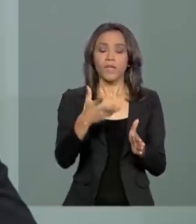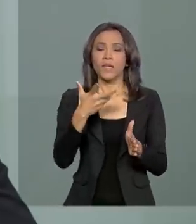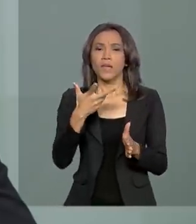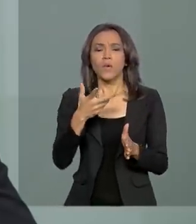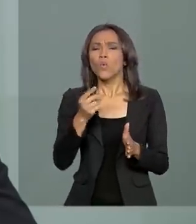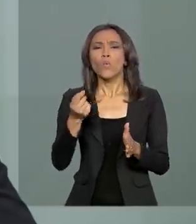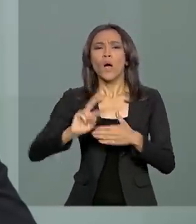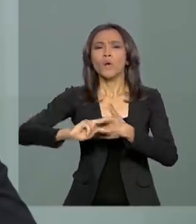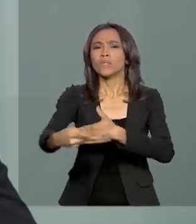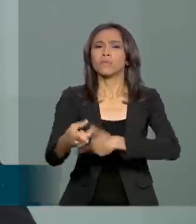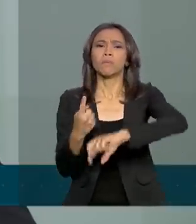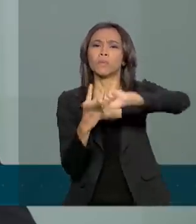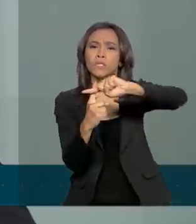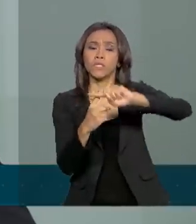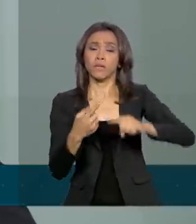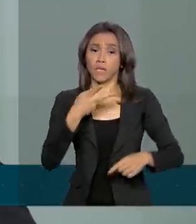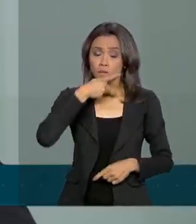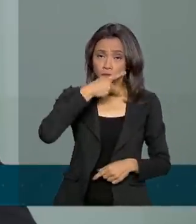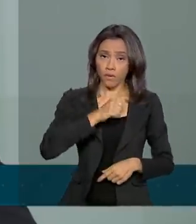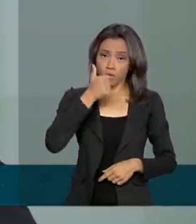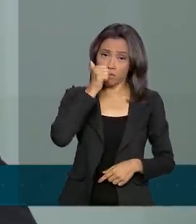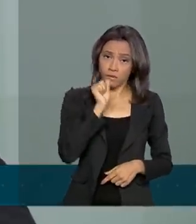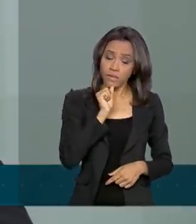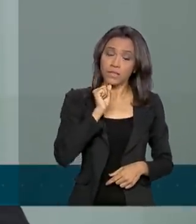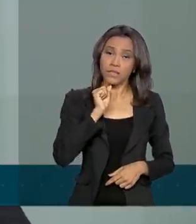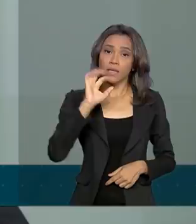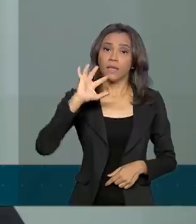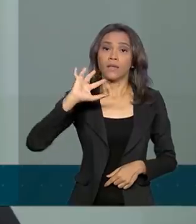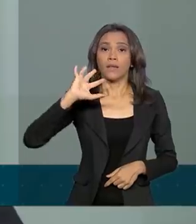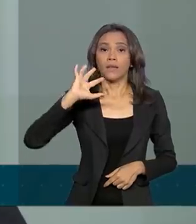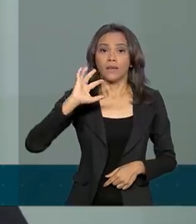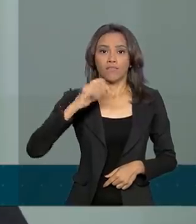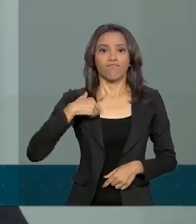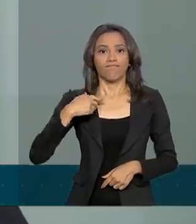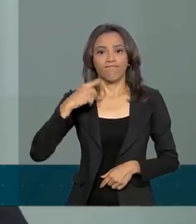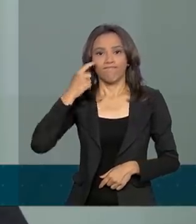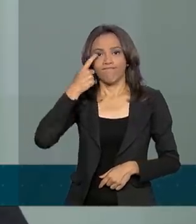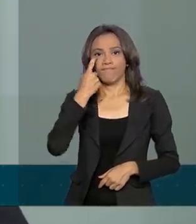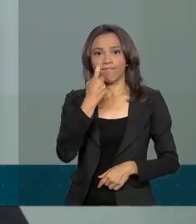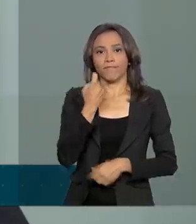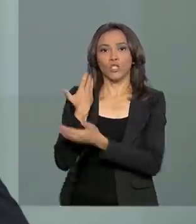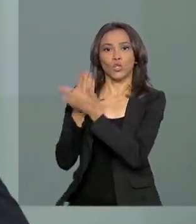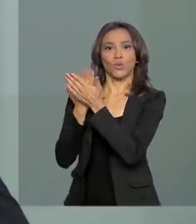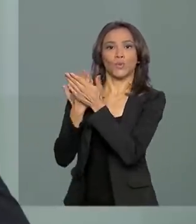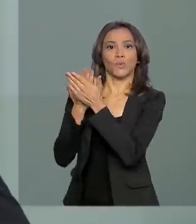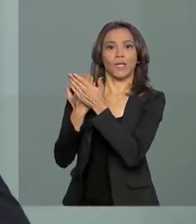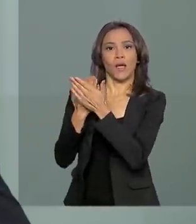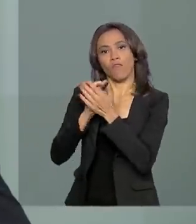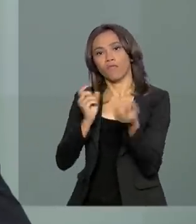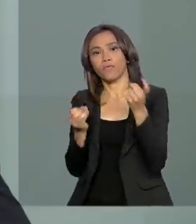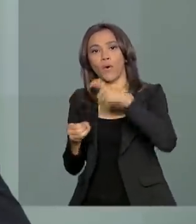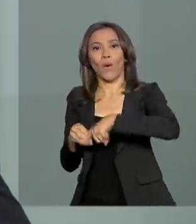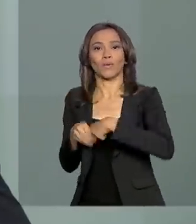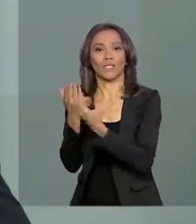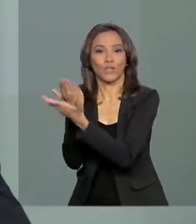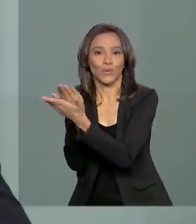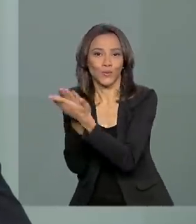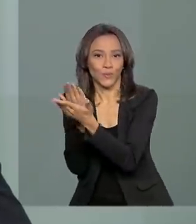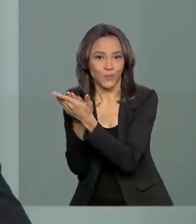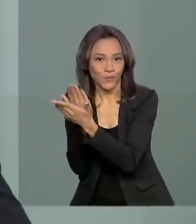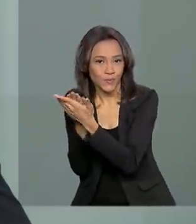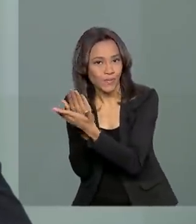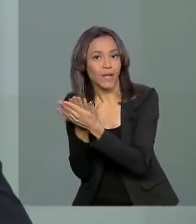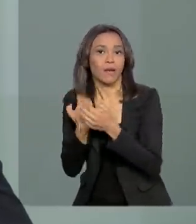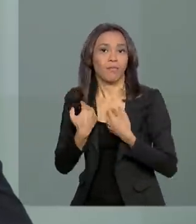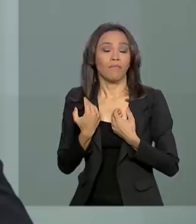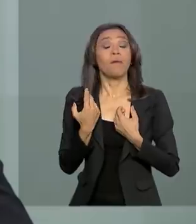é que muitos pais decidem aumentar sua escolaridade ao praticar essas estratégias de literacia